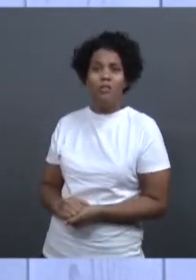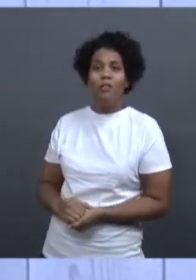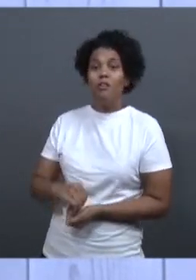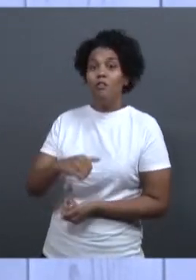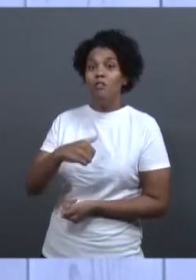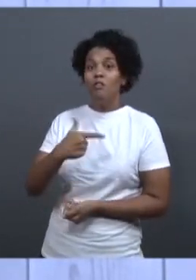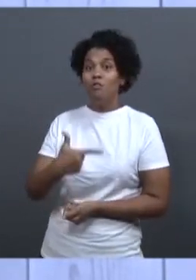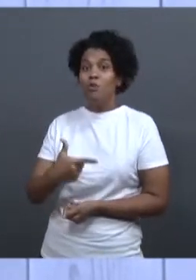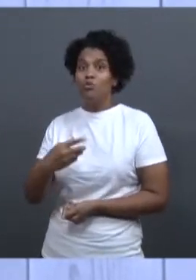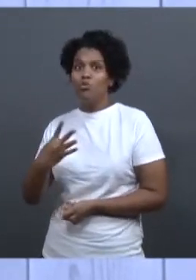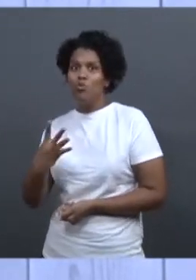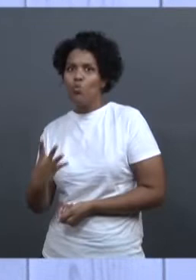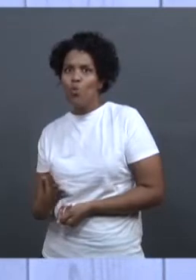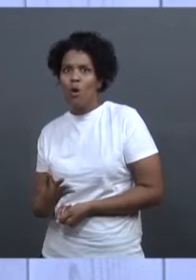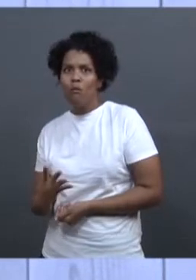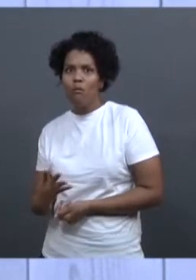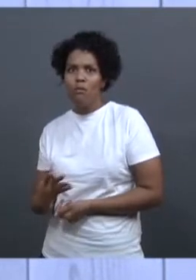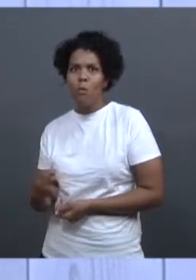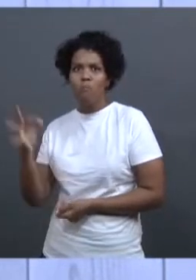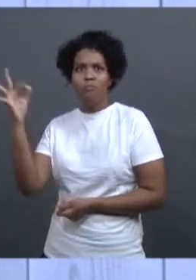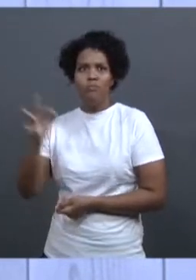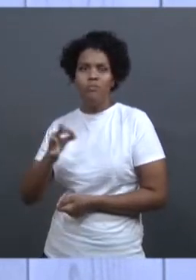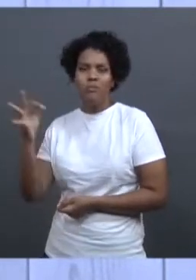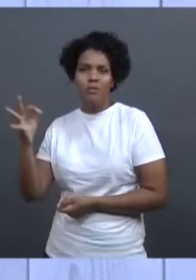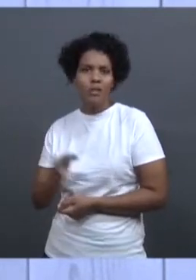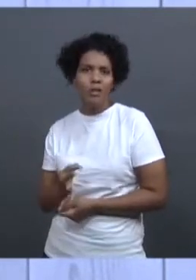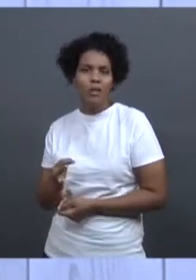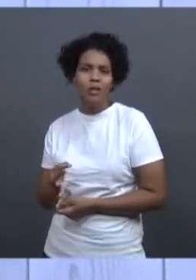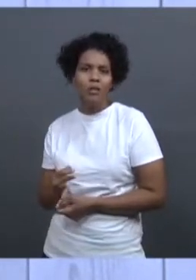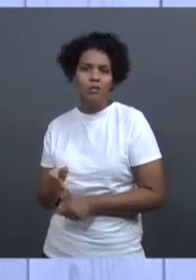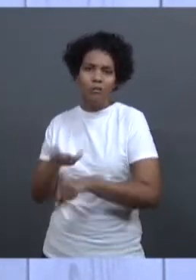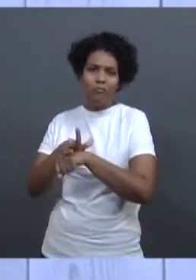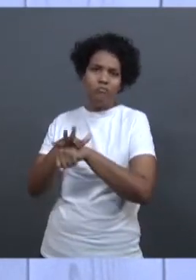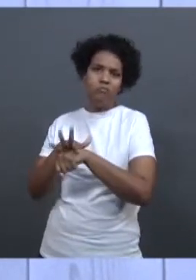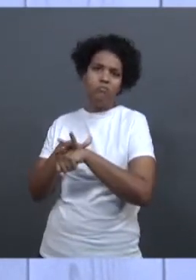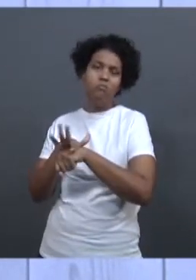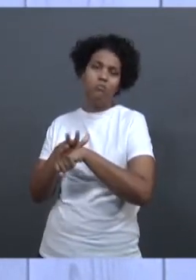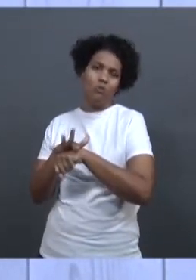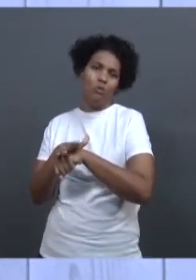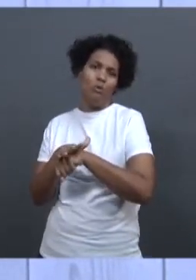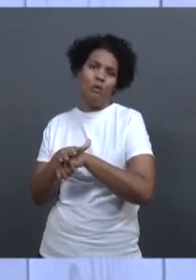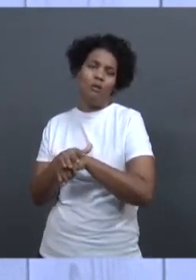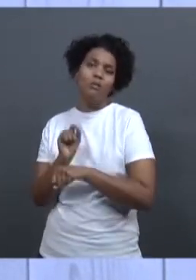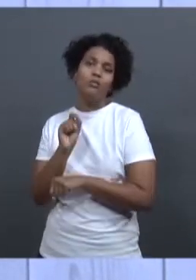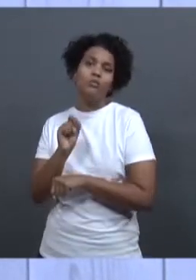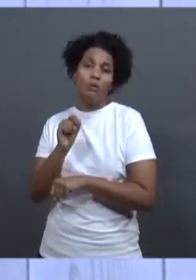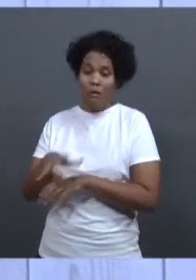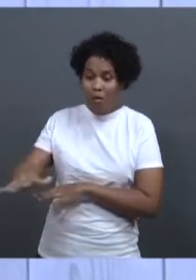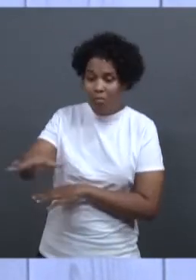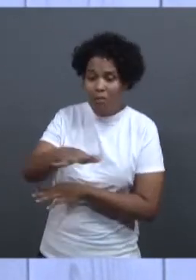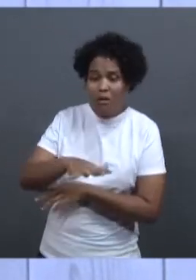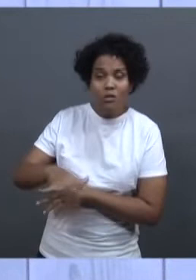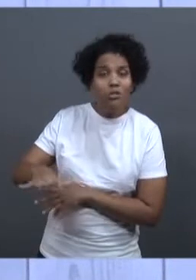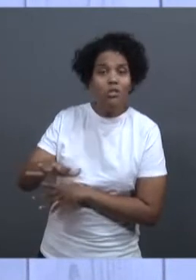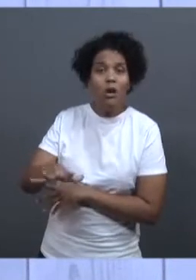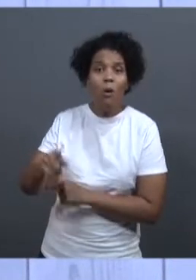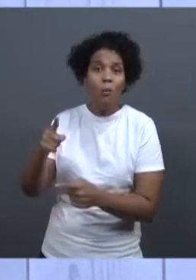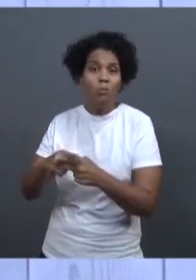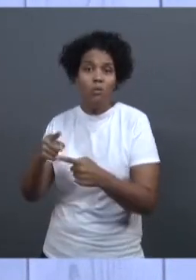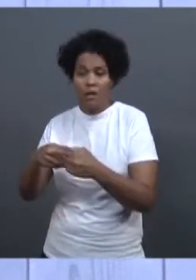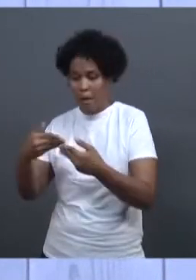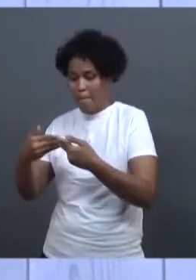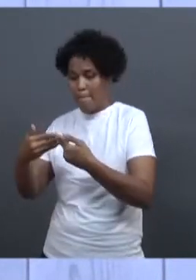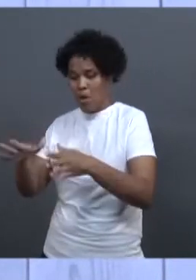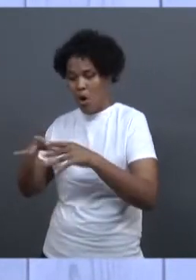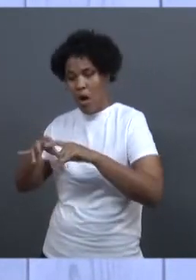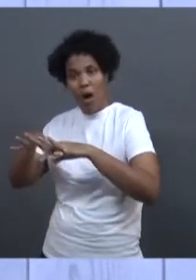% de mais casos de adoecimento, né? Naquela região, por causa da barragem,